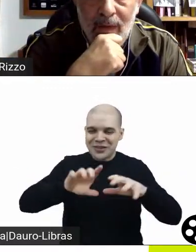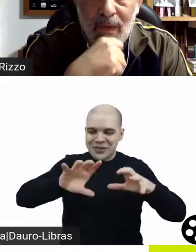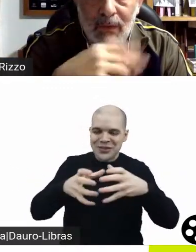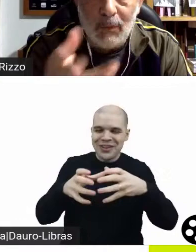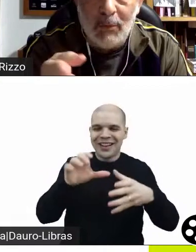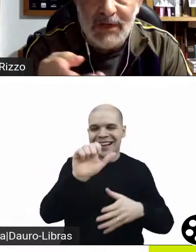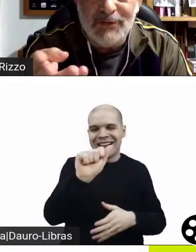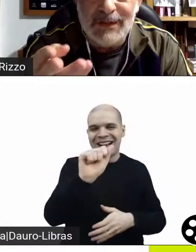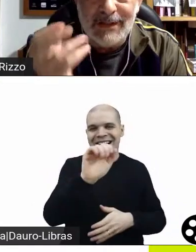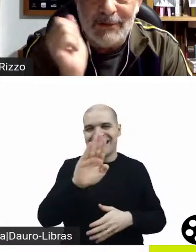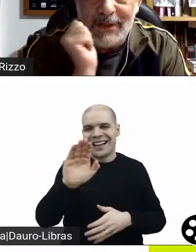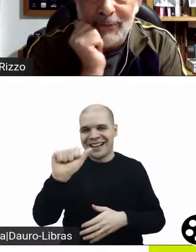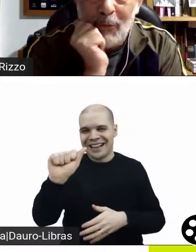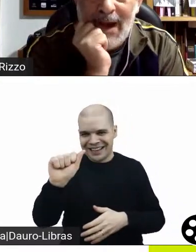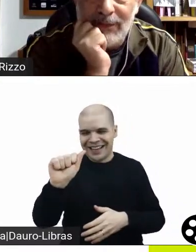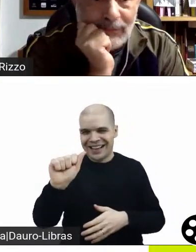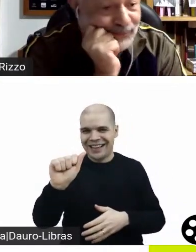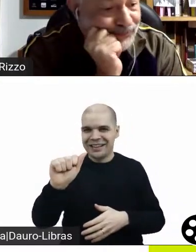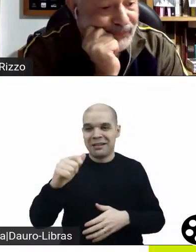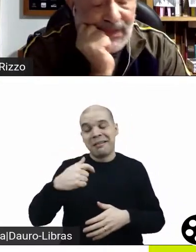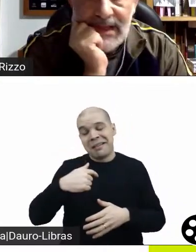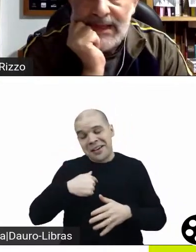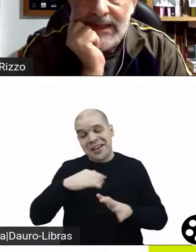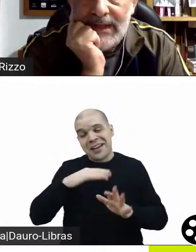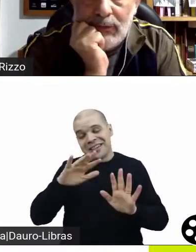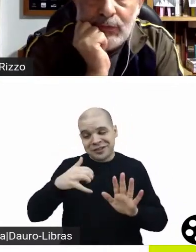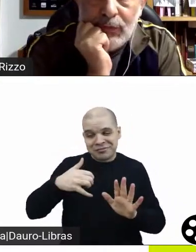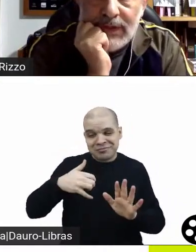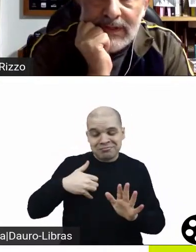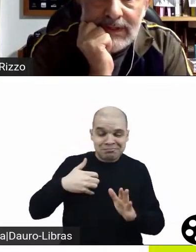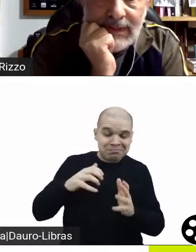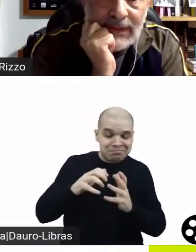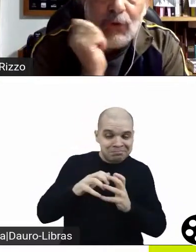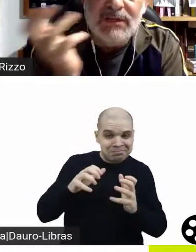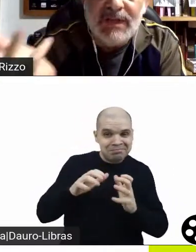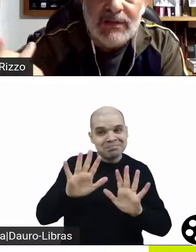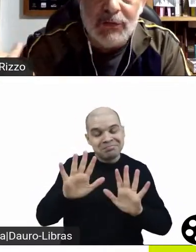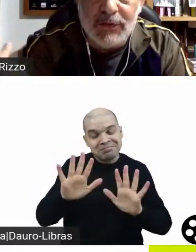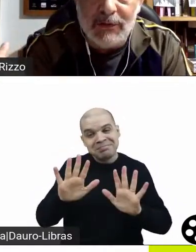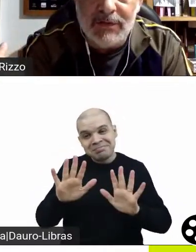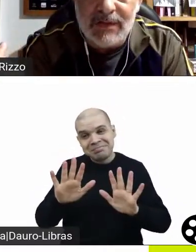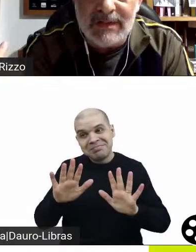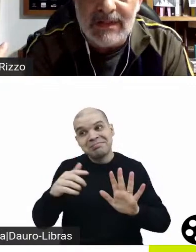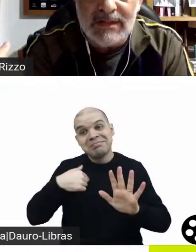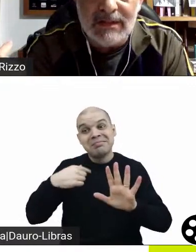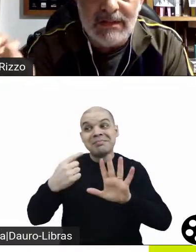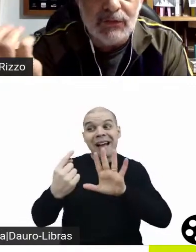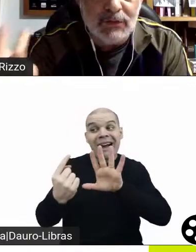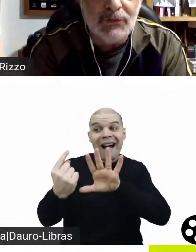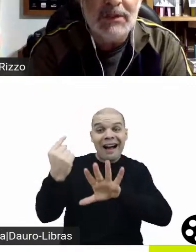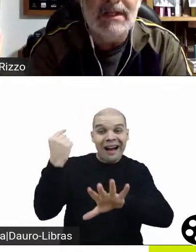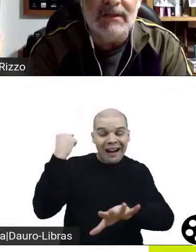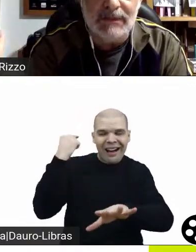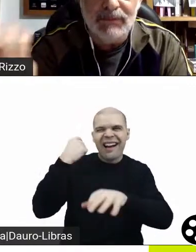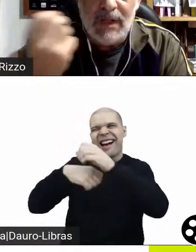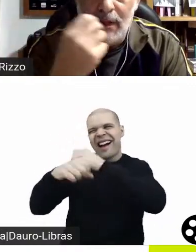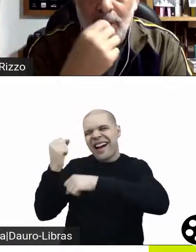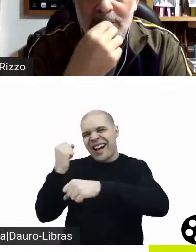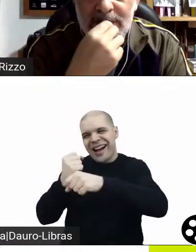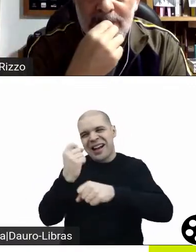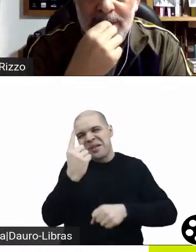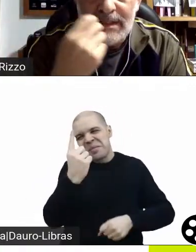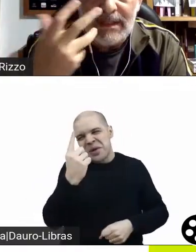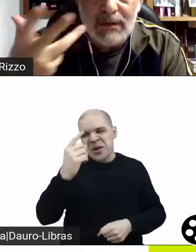porque como mais veterano aqui do quadro, eu fui adolescente no final dos anos 70 e início dos anos 80,